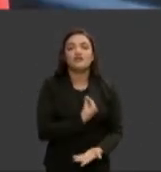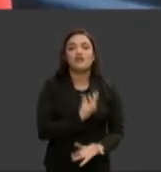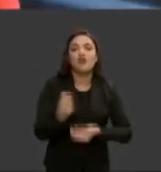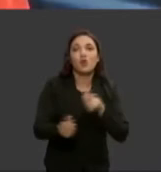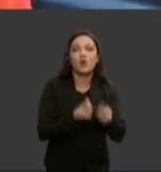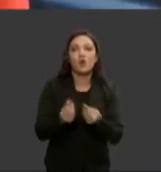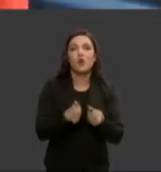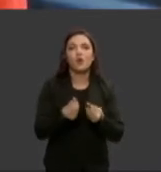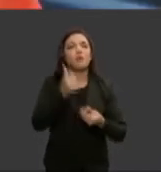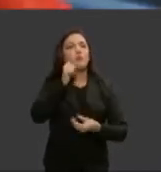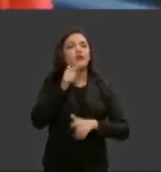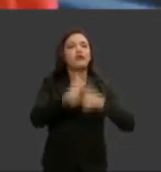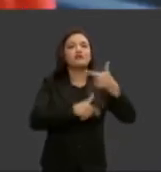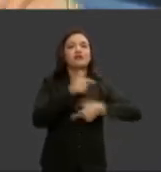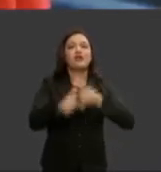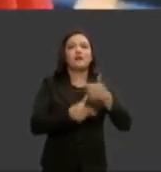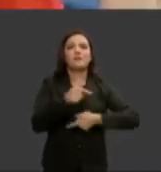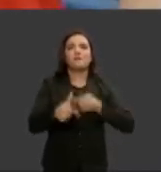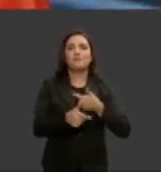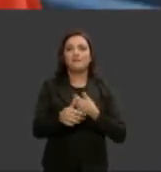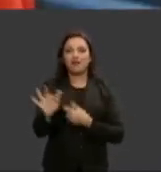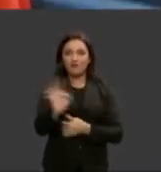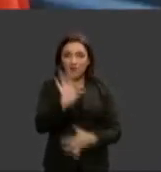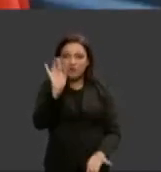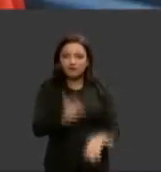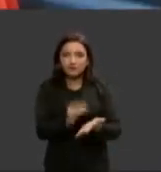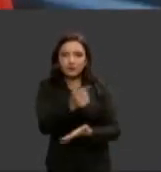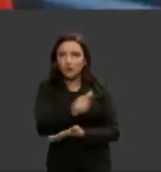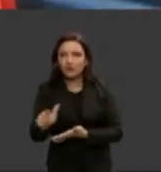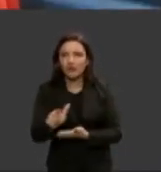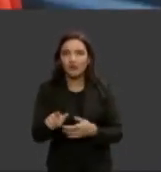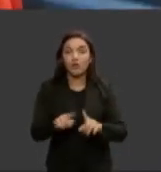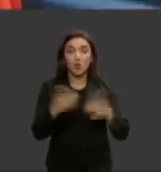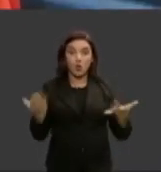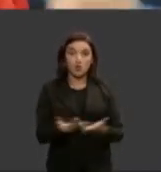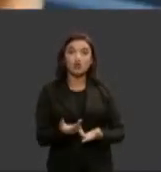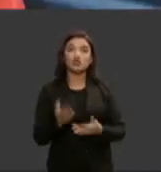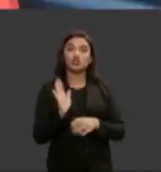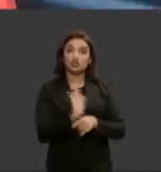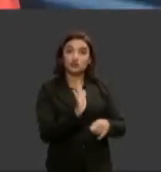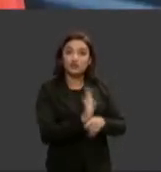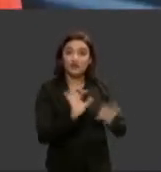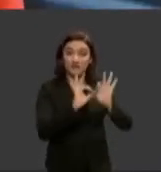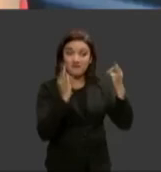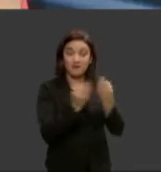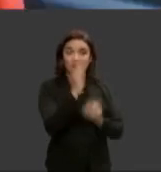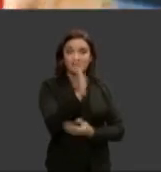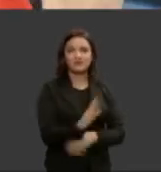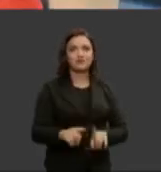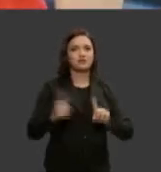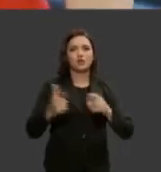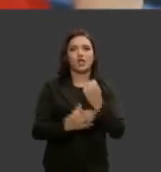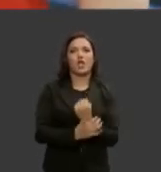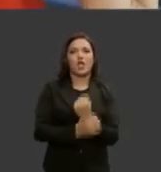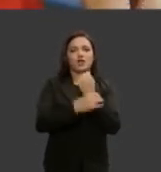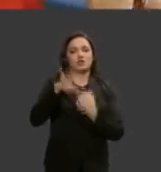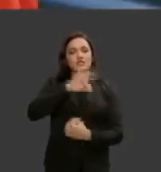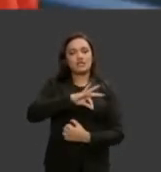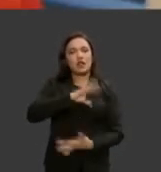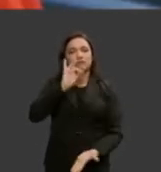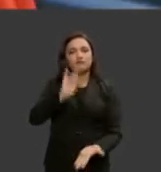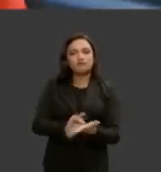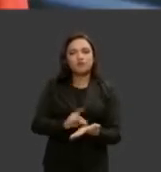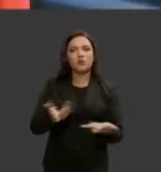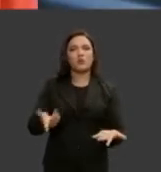mulheres que hoje sustentam muitas famílias brasileiras mas que infelizmente não tem a garantia do salário da